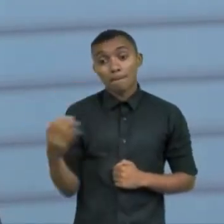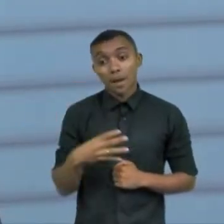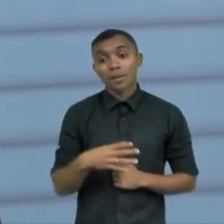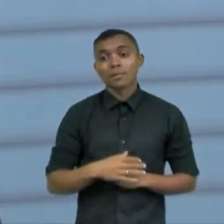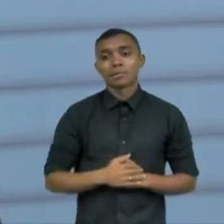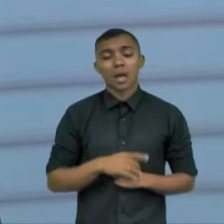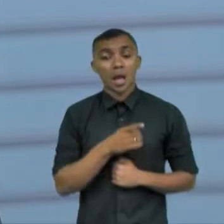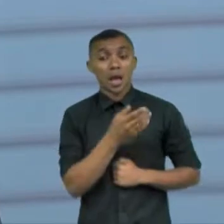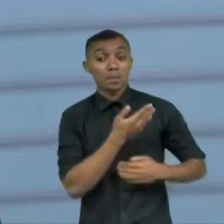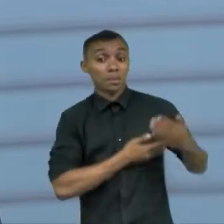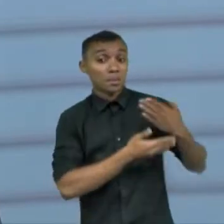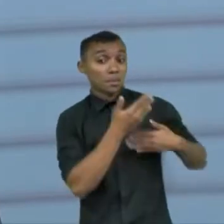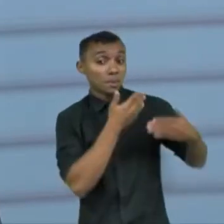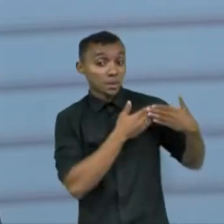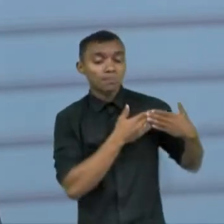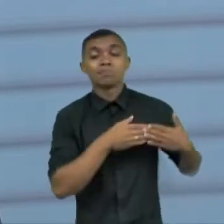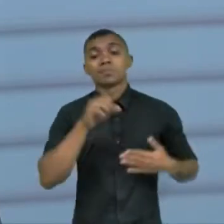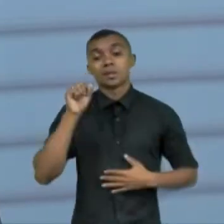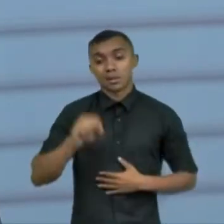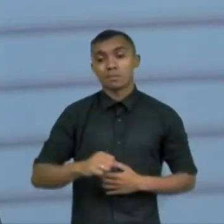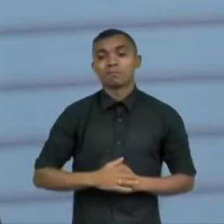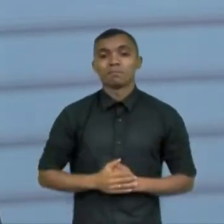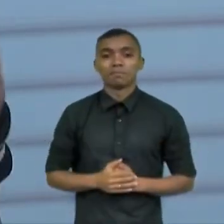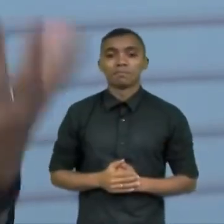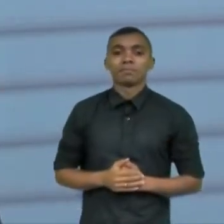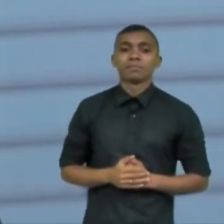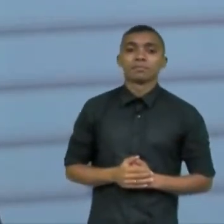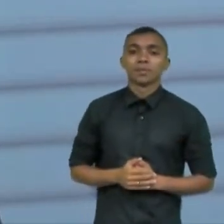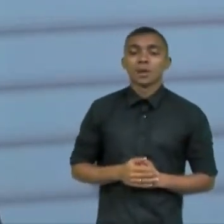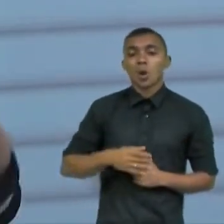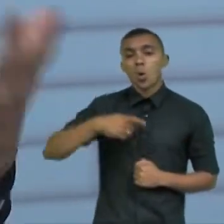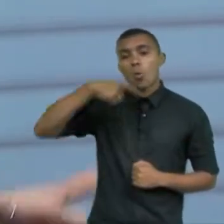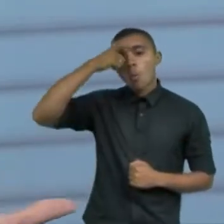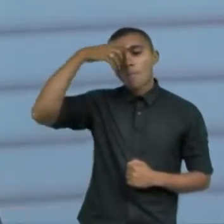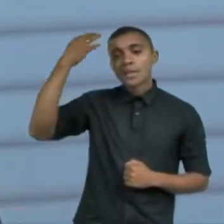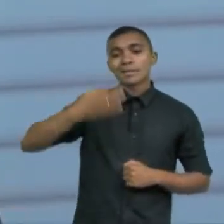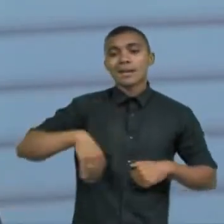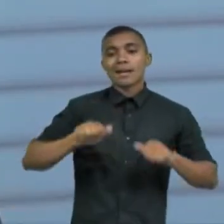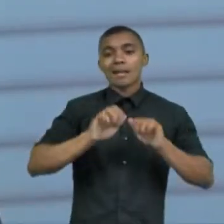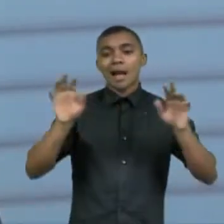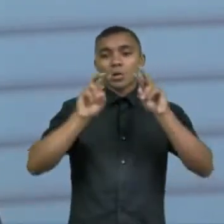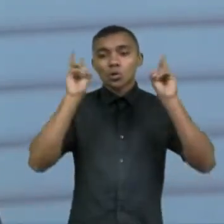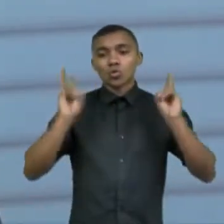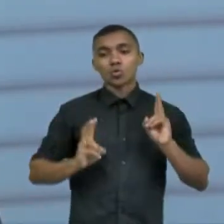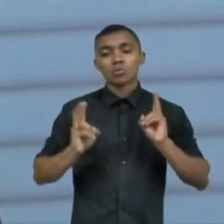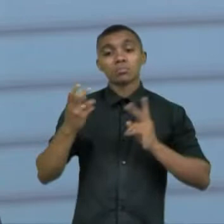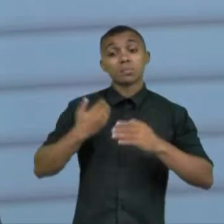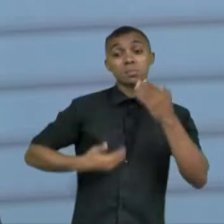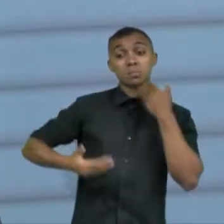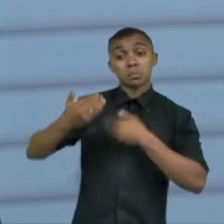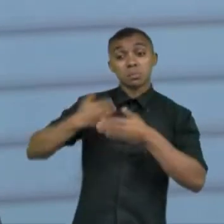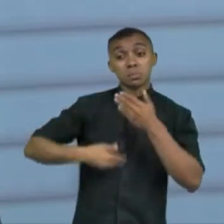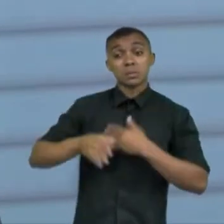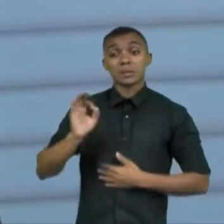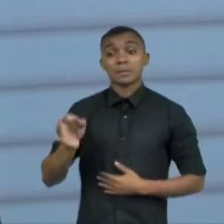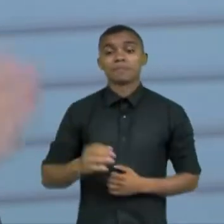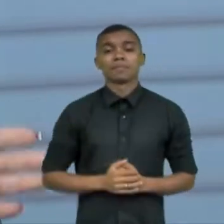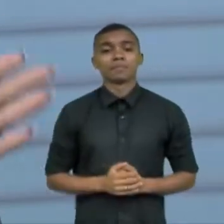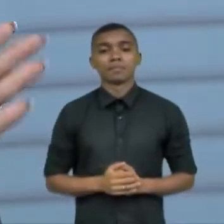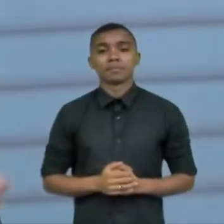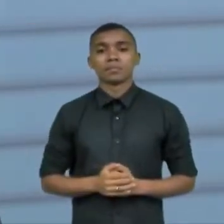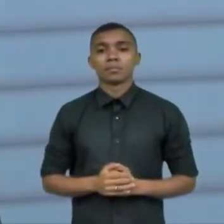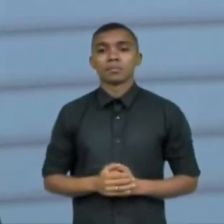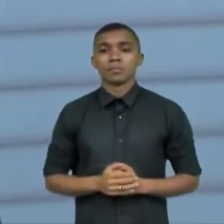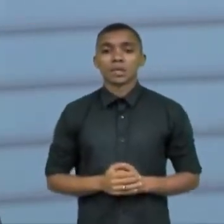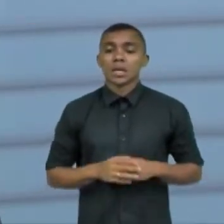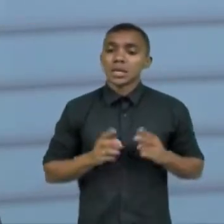socializa? socializa bastante bastante ela compreende a maioria do que a gente fala né e assim segue